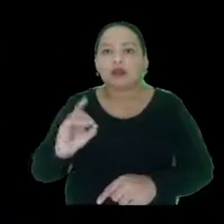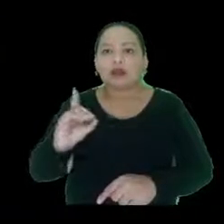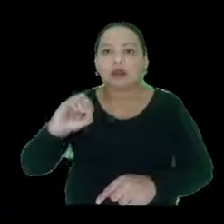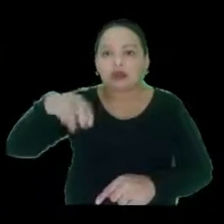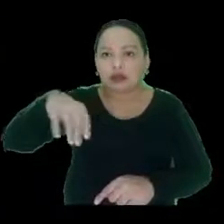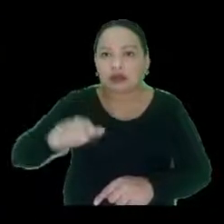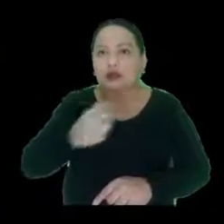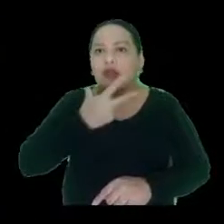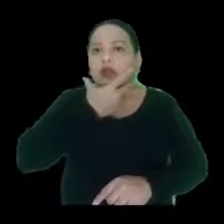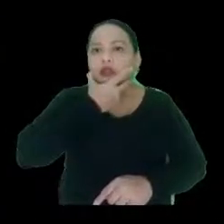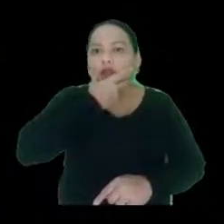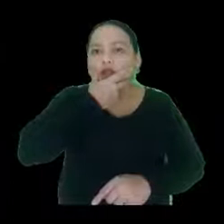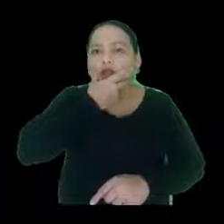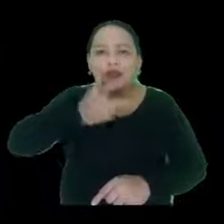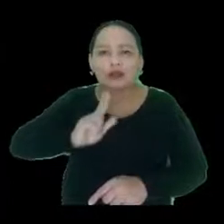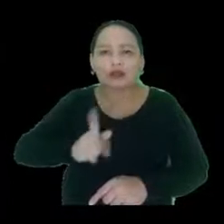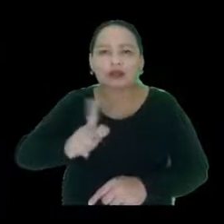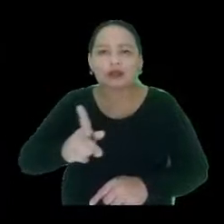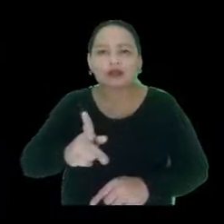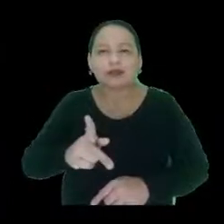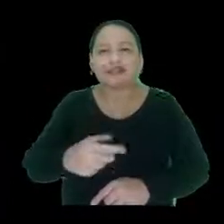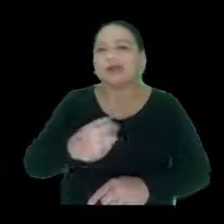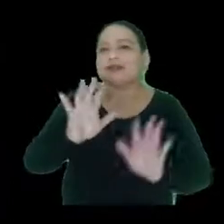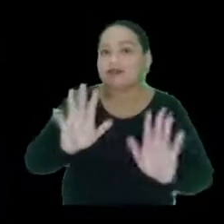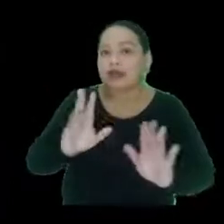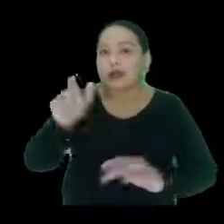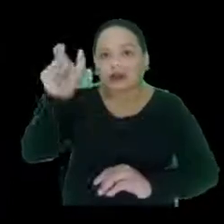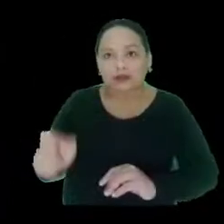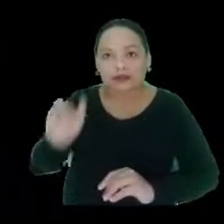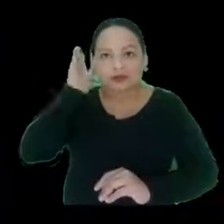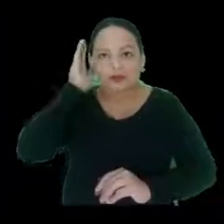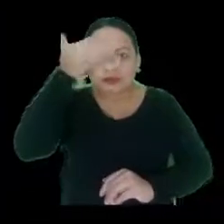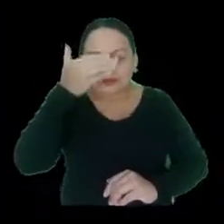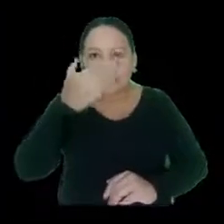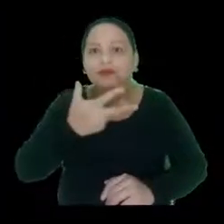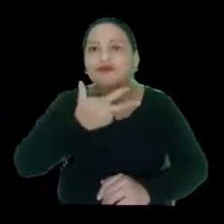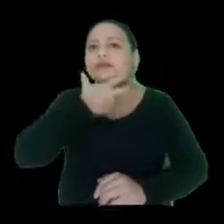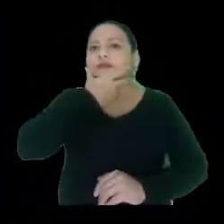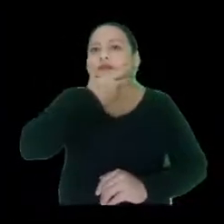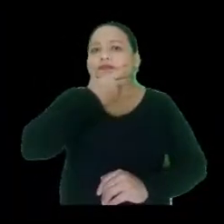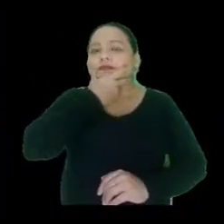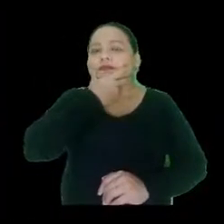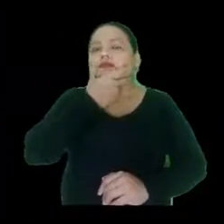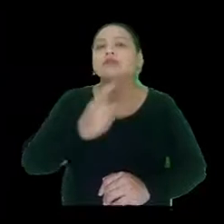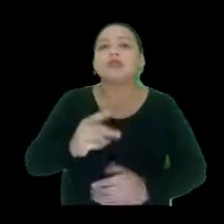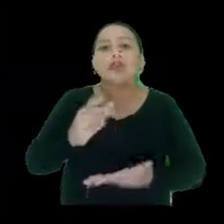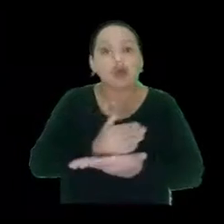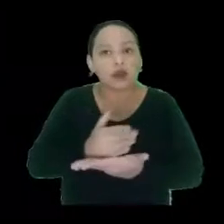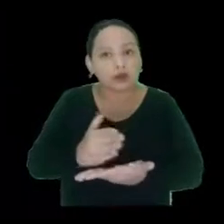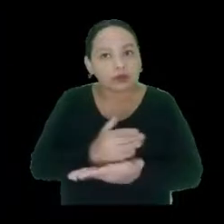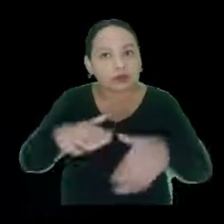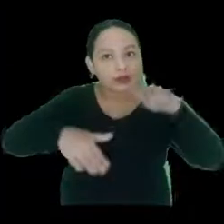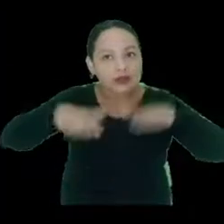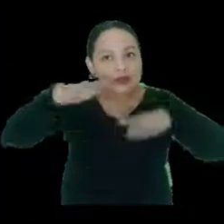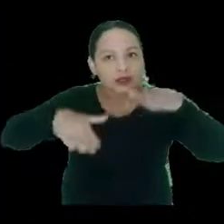são esses três dedos, normalmente a gente coloca, a gente não, né? A pessoa com surdo-cegueira coloca no queixo, mas tem